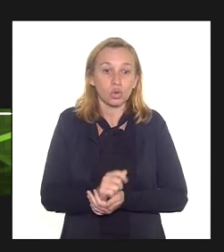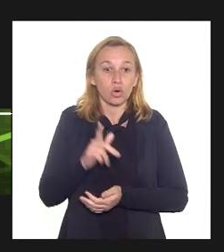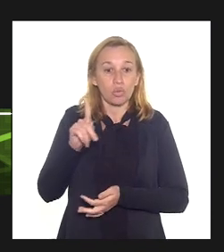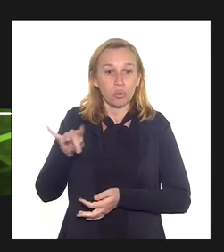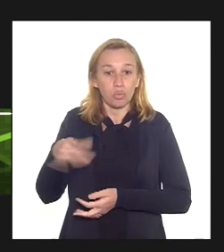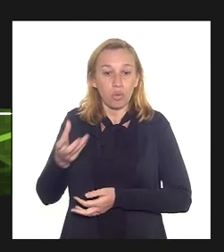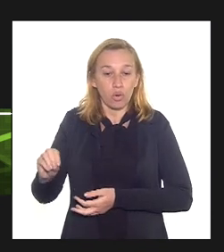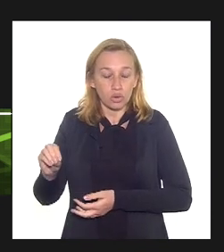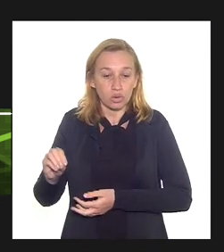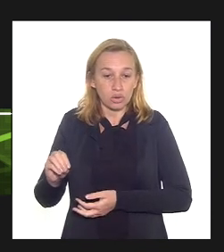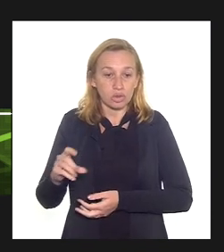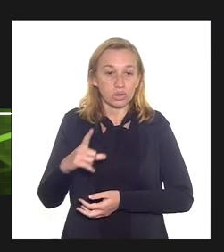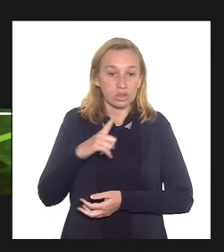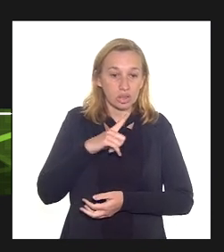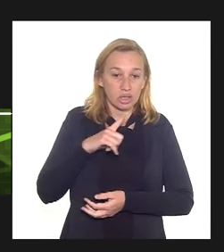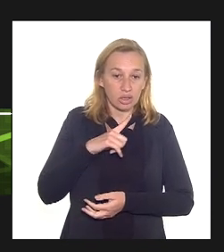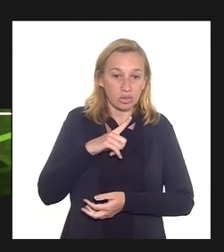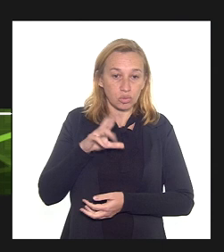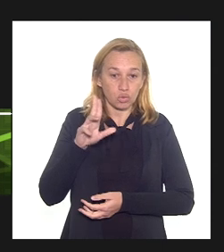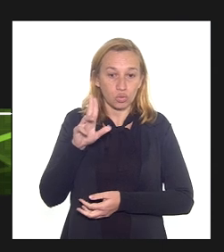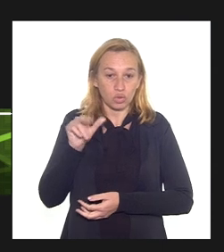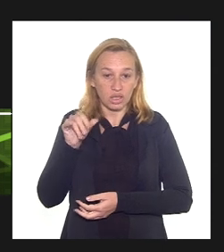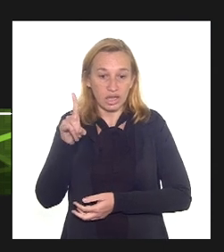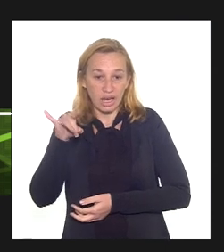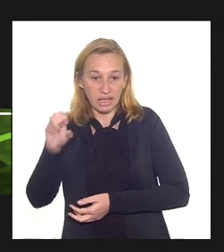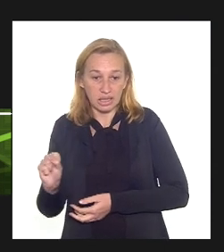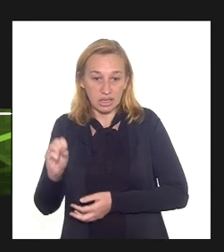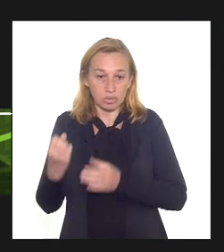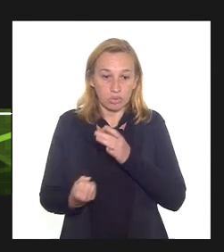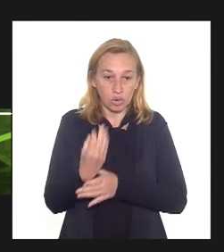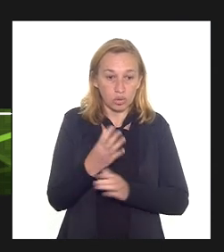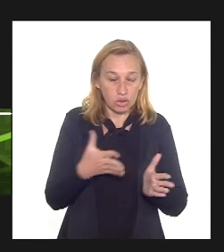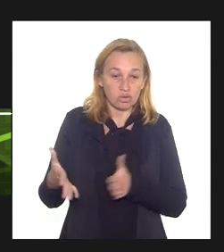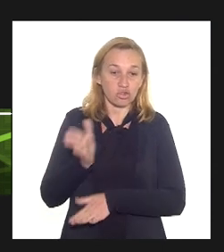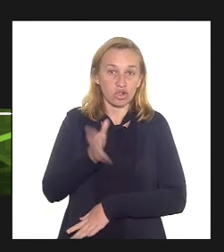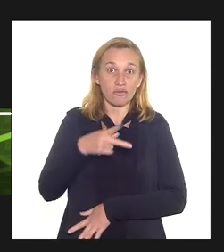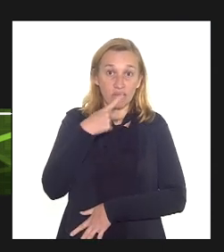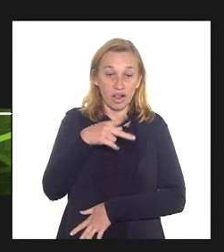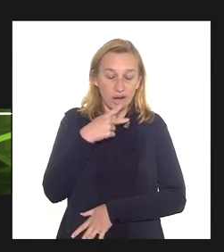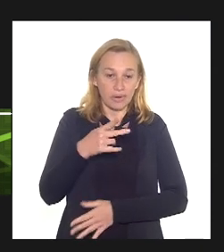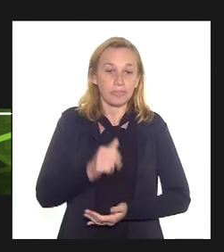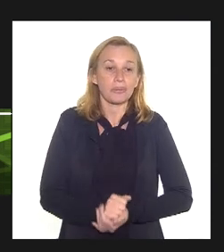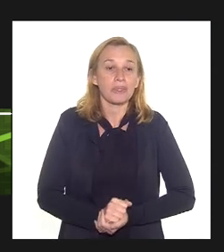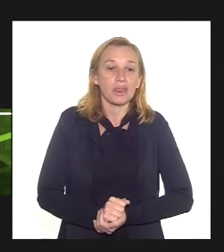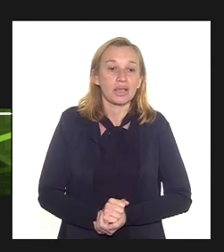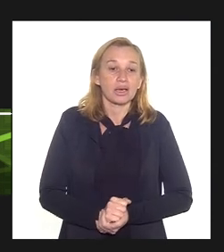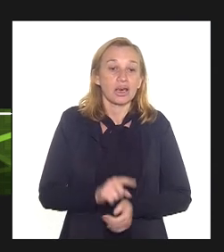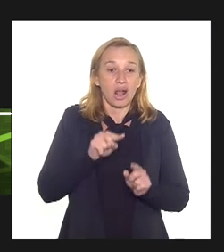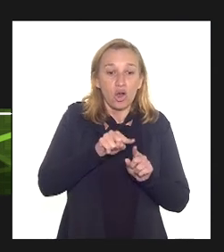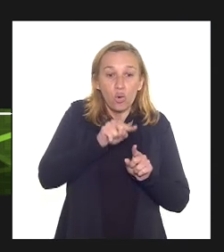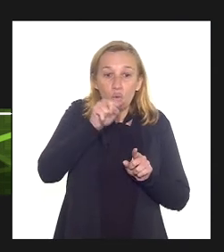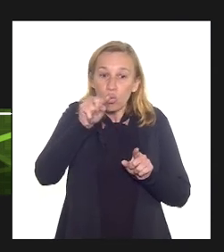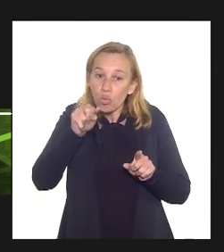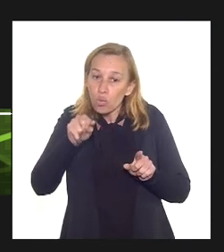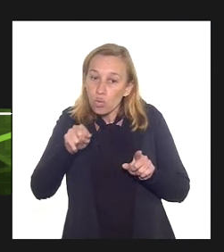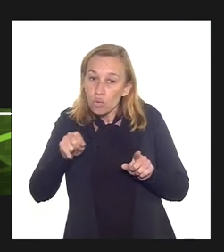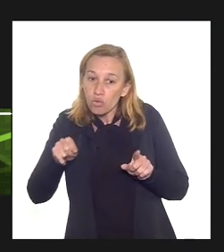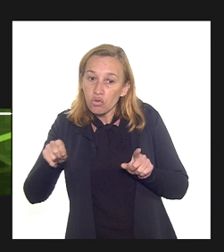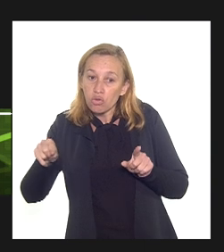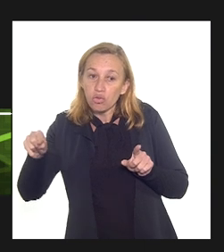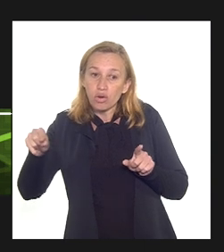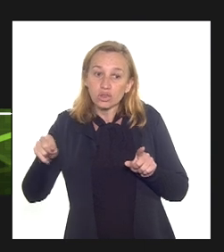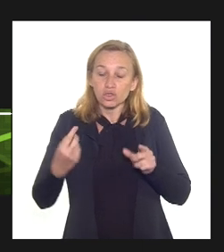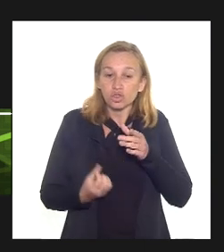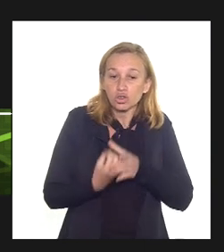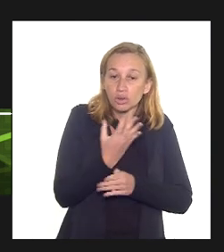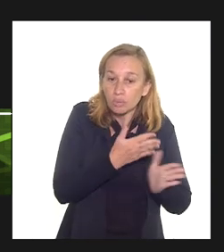nós temos o método de unidades produzidas como eu mencionei. Então notem a curva de depreciação onde você tem a curva de